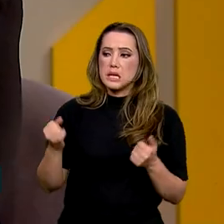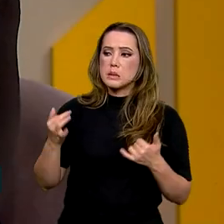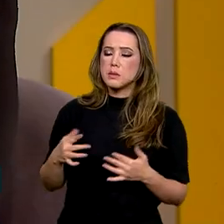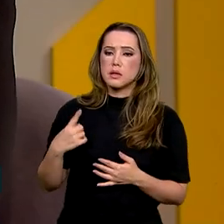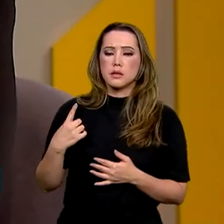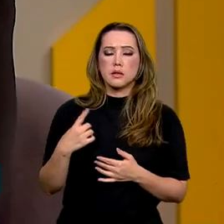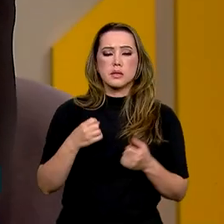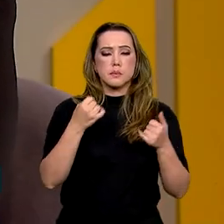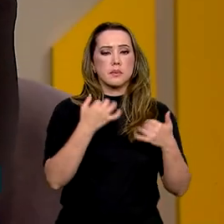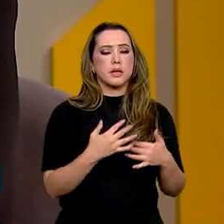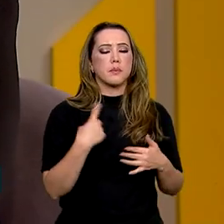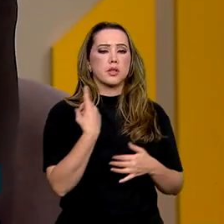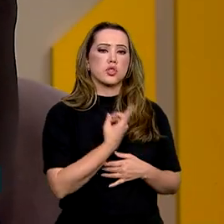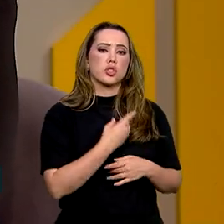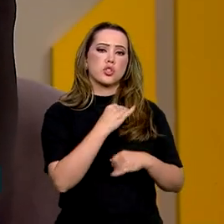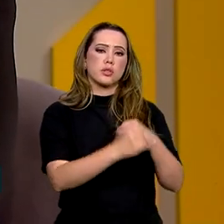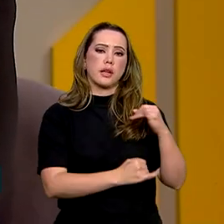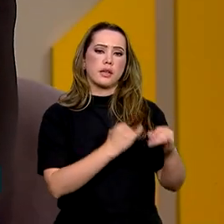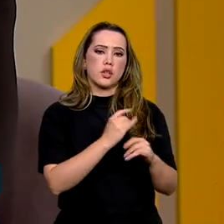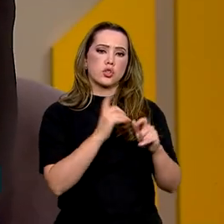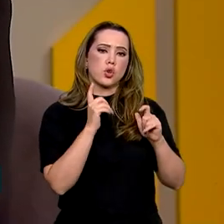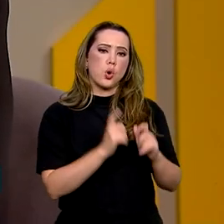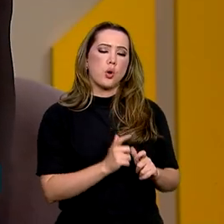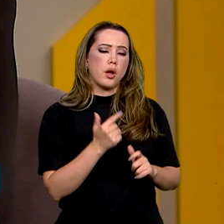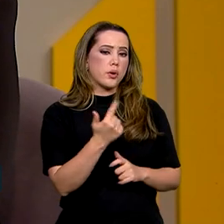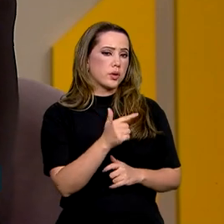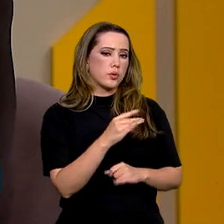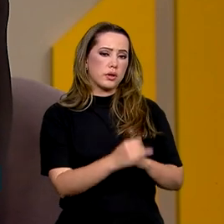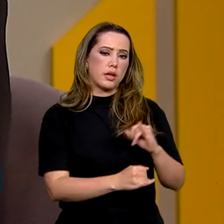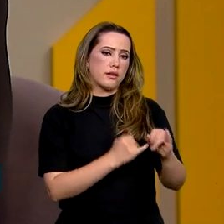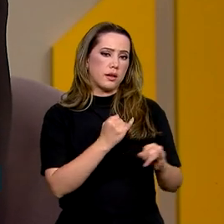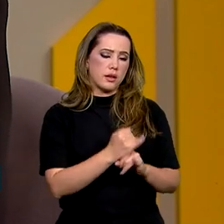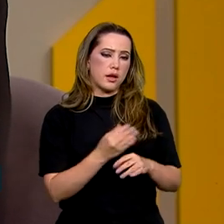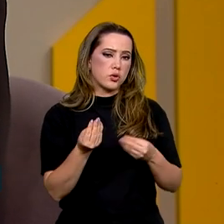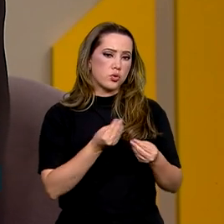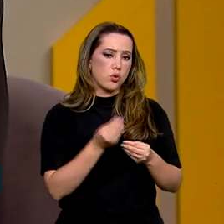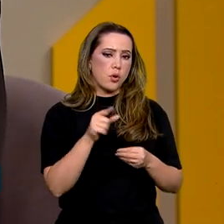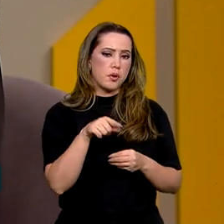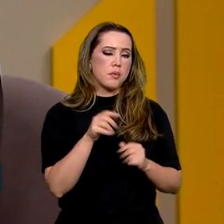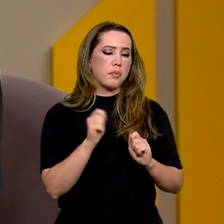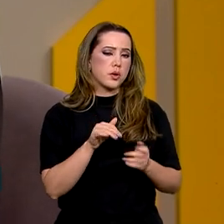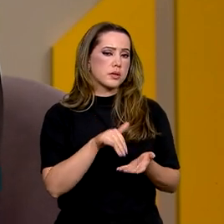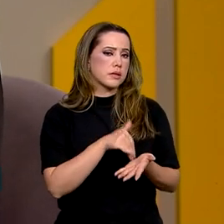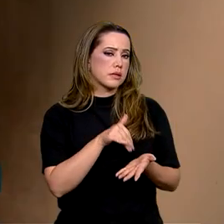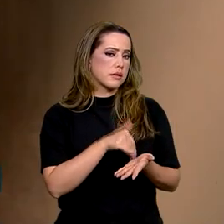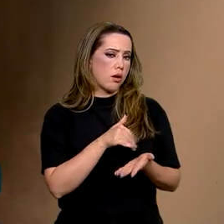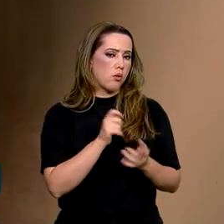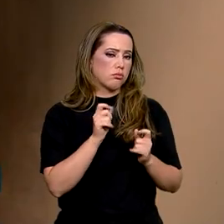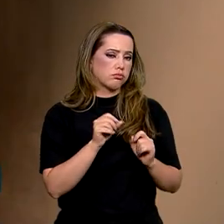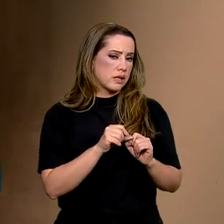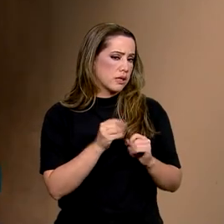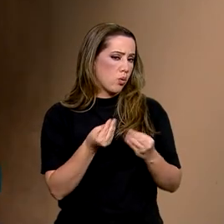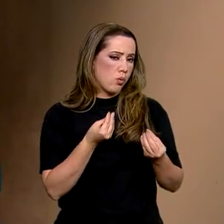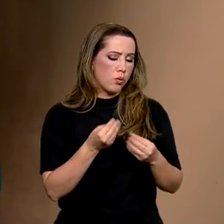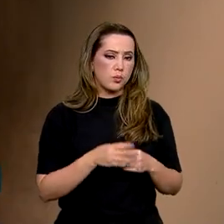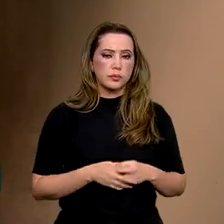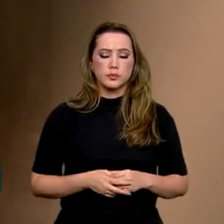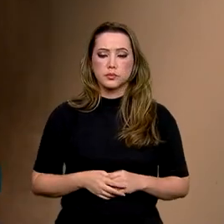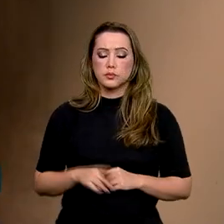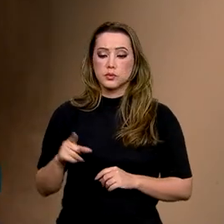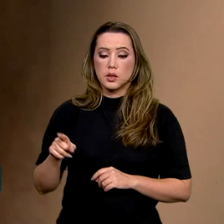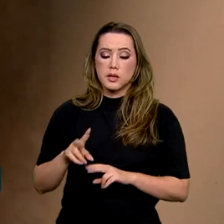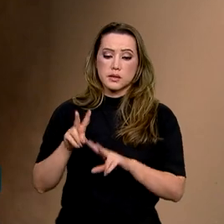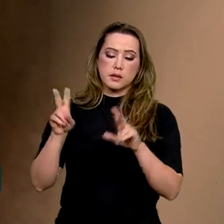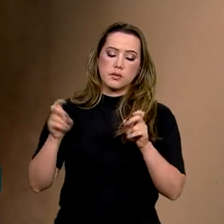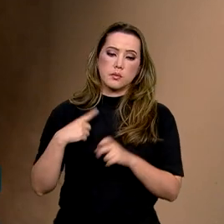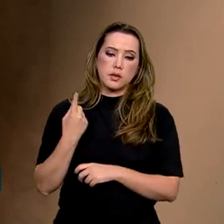comunidades ribeirinhas. Como que esse pescador profissional pode se registrar? Então, isso é uma das questões que a gente,